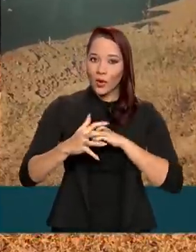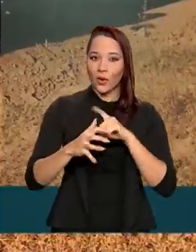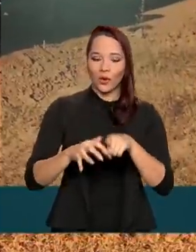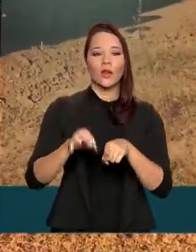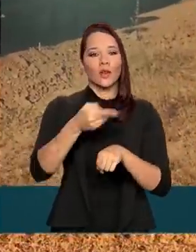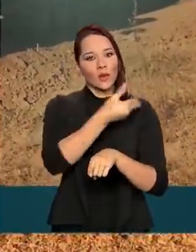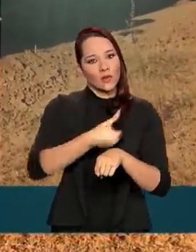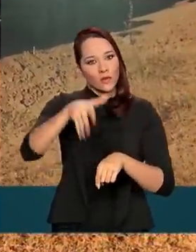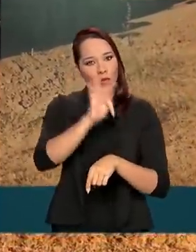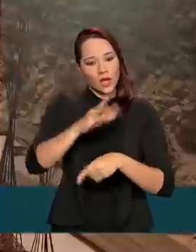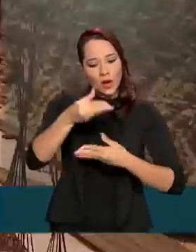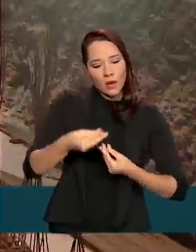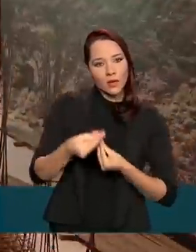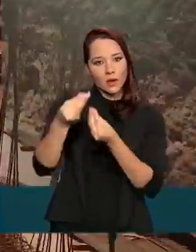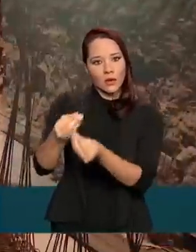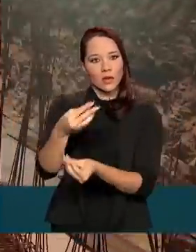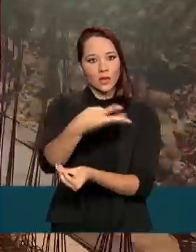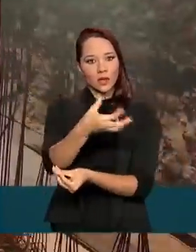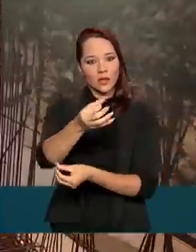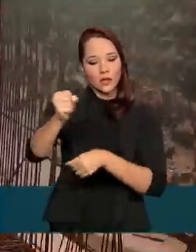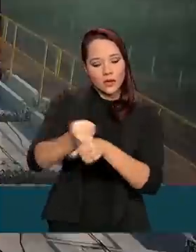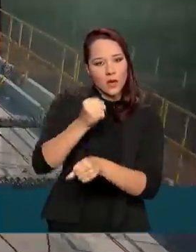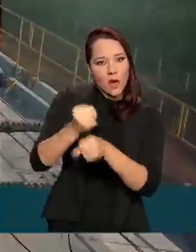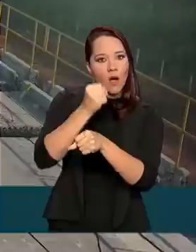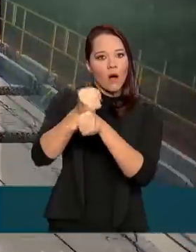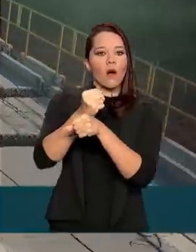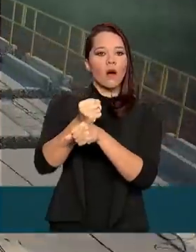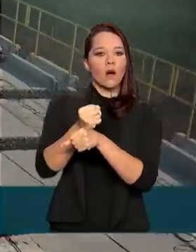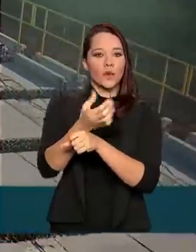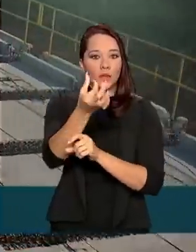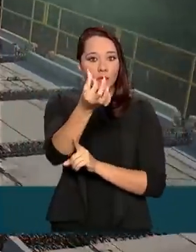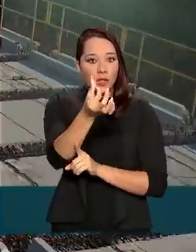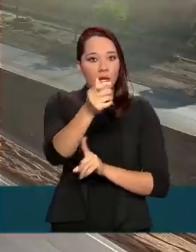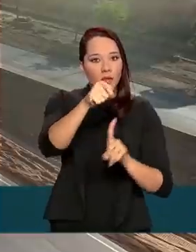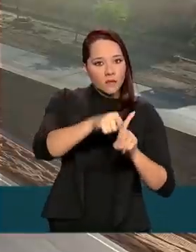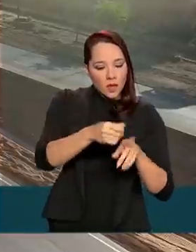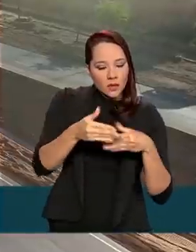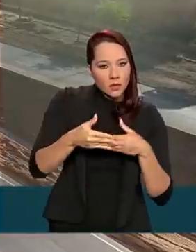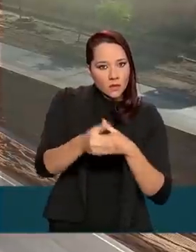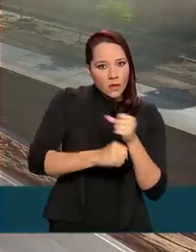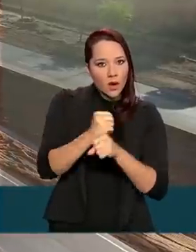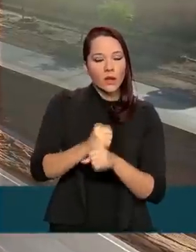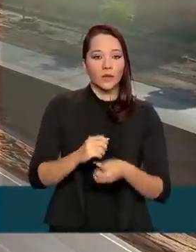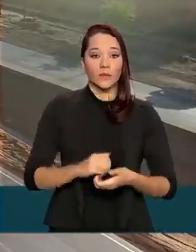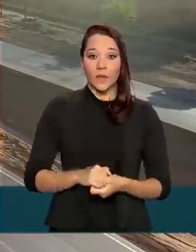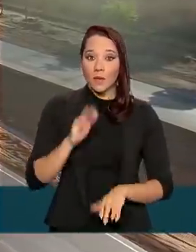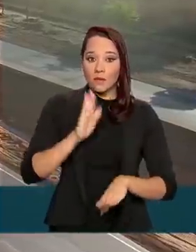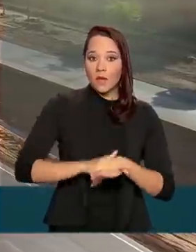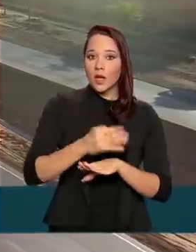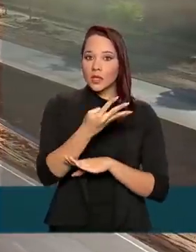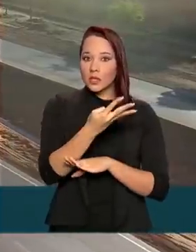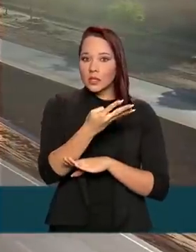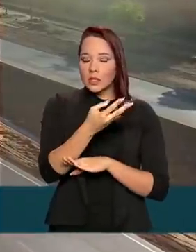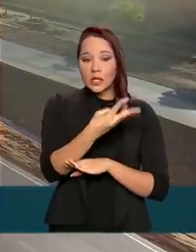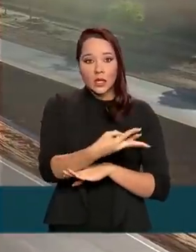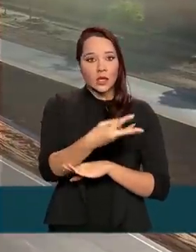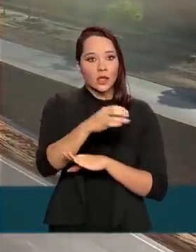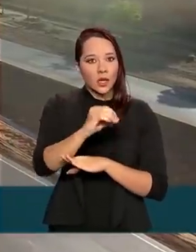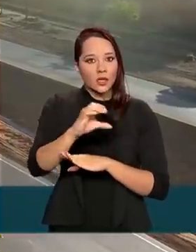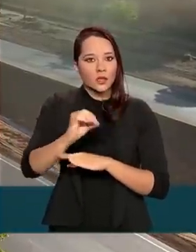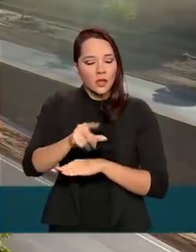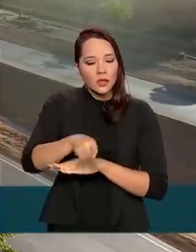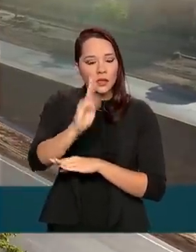o governo federal entregou 36 obras nos seis primeiros meses do ano. Entre elas, mais de 300 quilômetros de